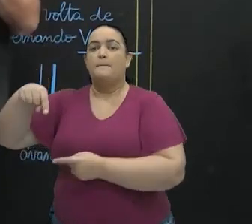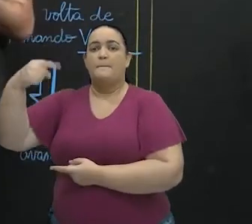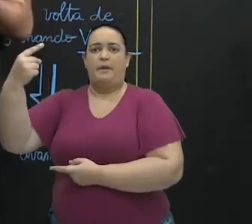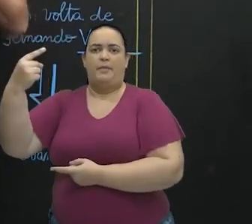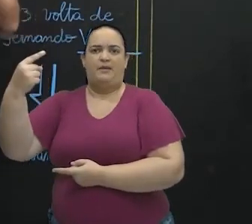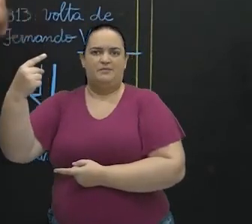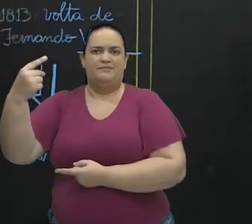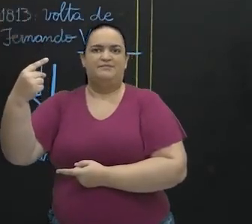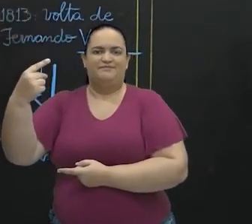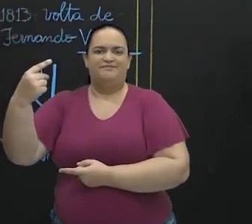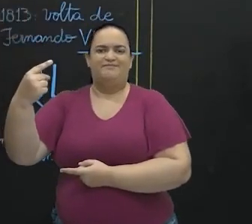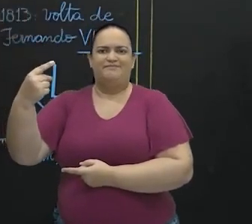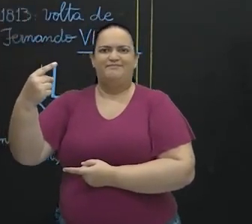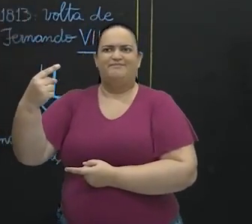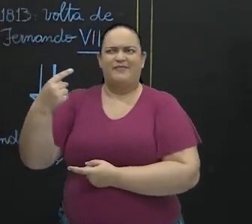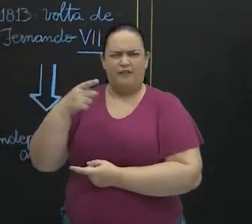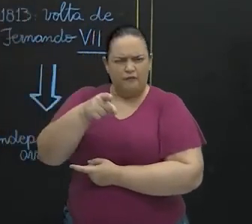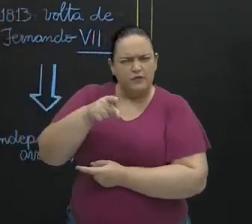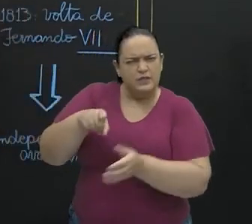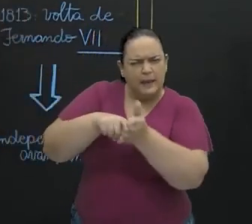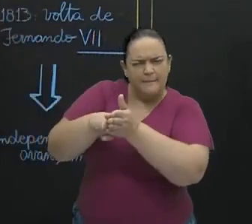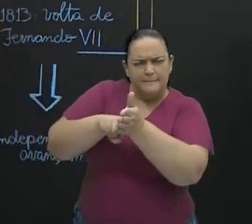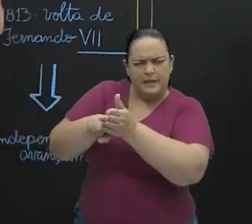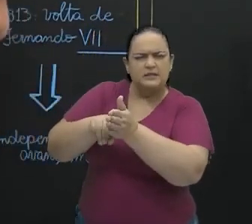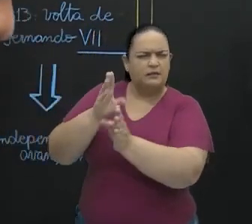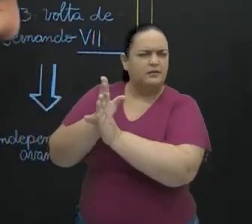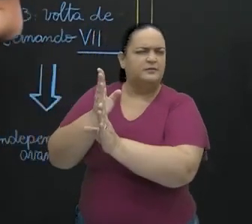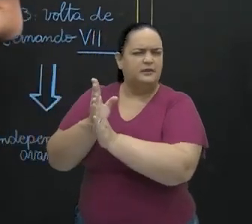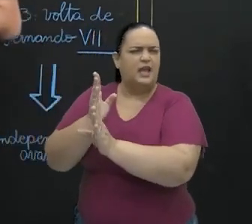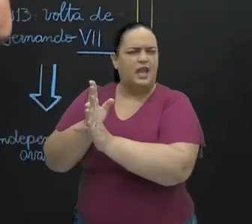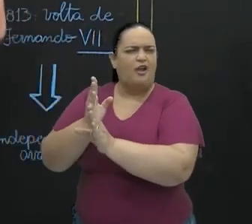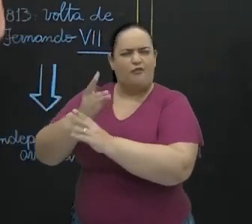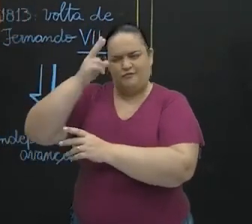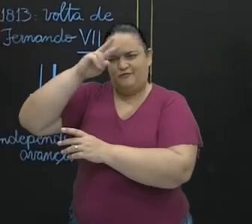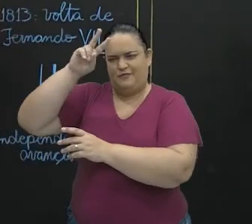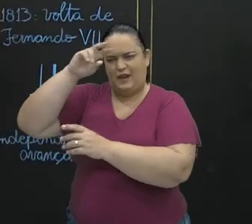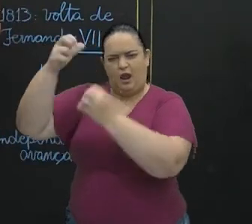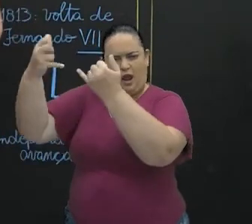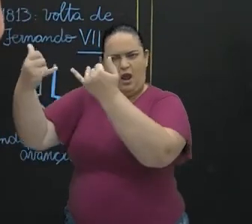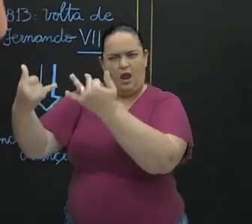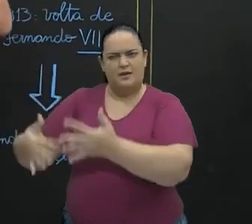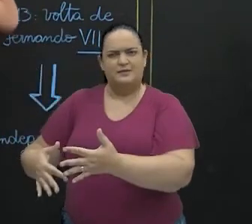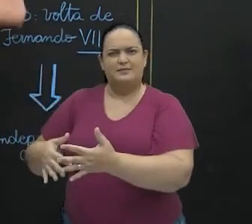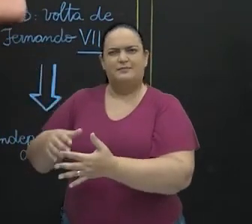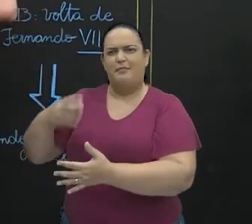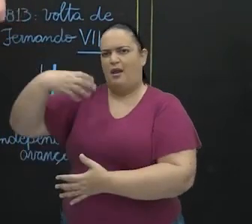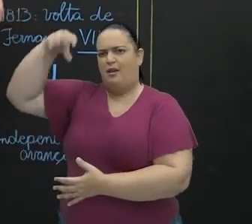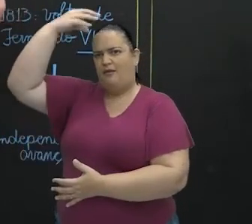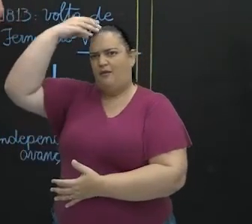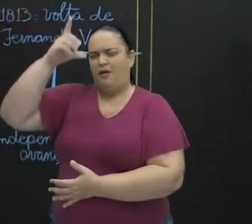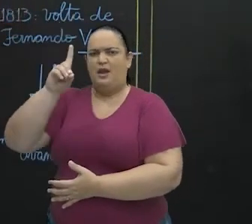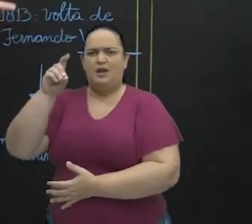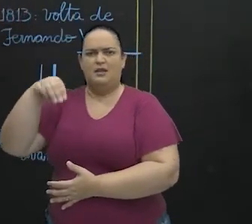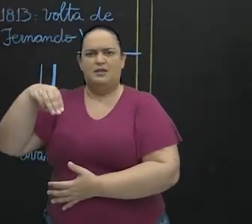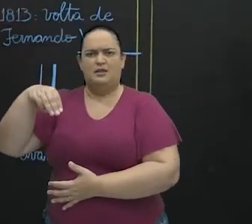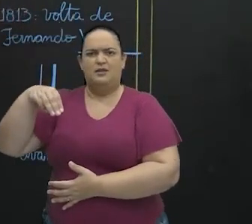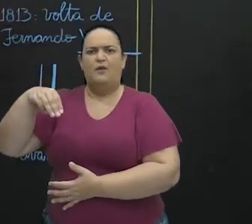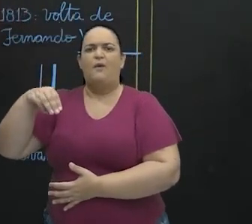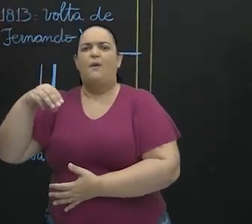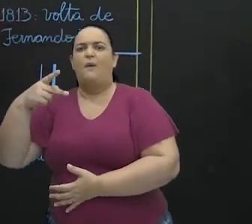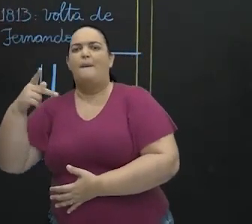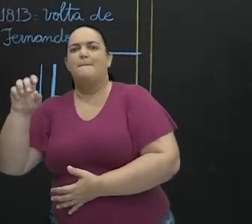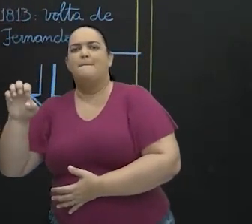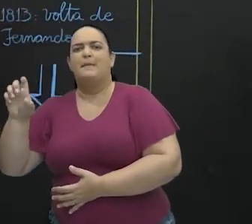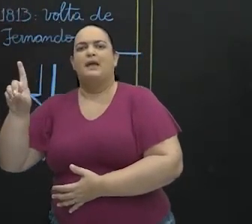vai ver que, em diversos momentos, Dom Pedro I teve que afirmar a própria autoridade, não só do ponto de vista simbólico,